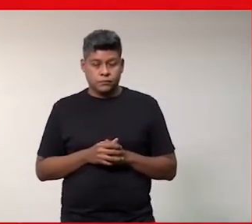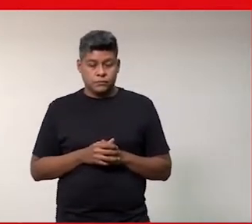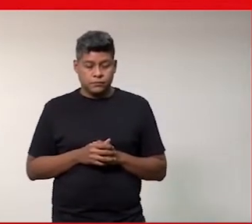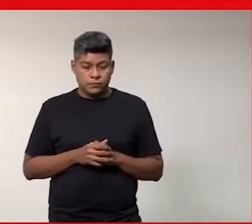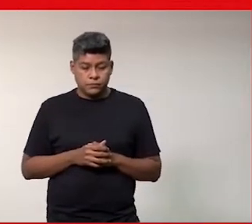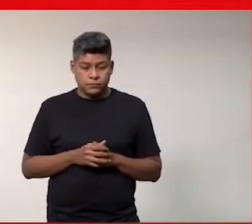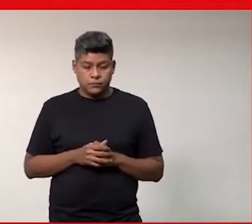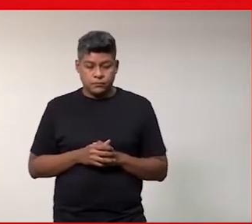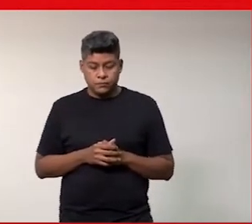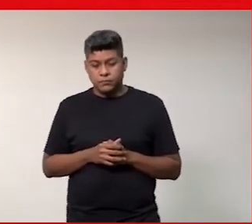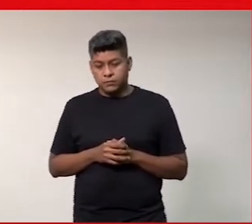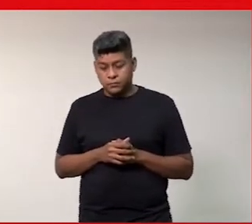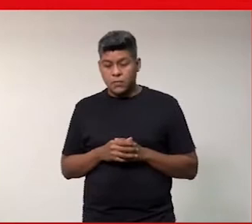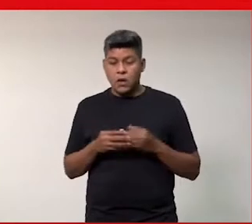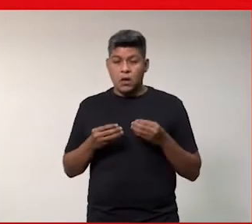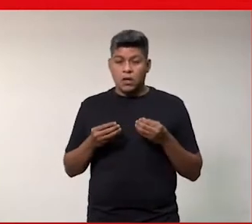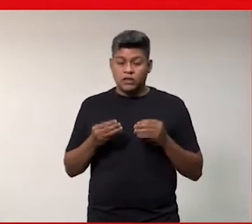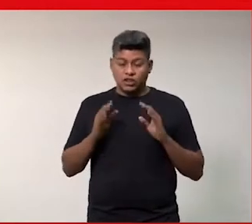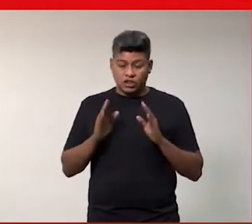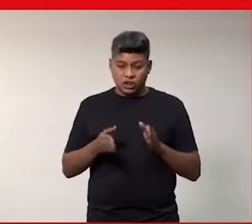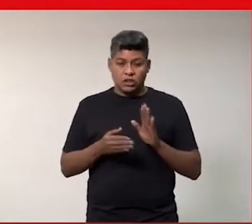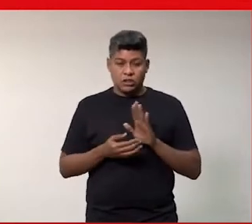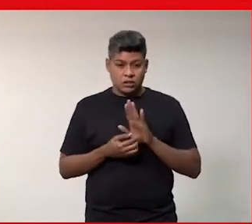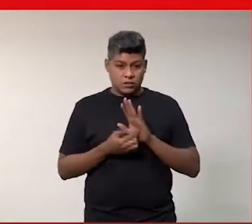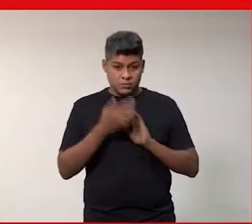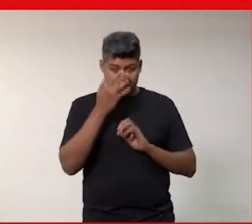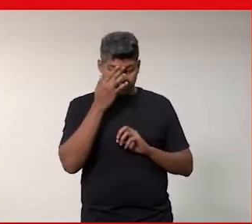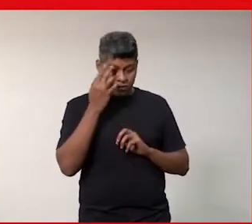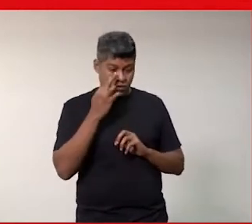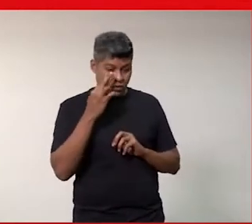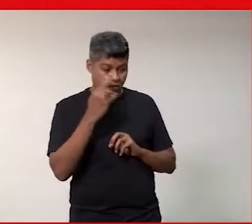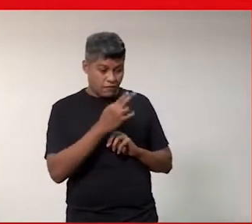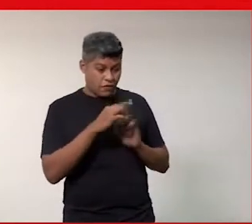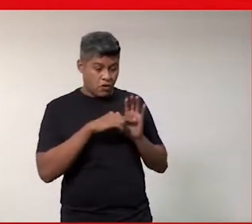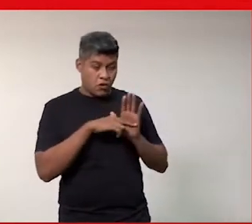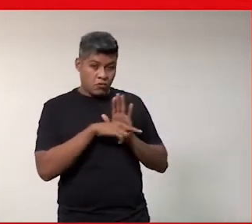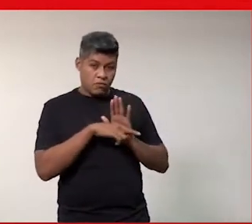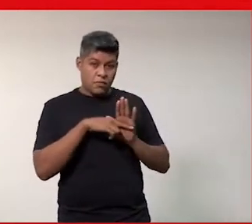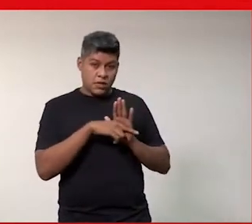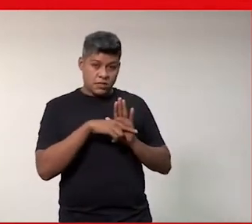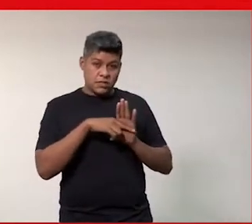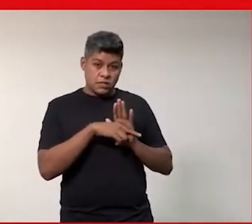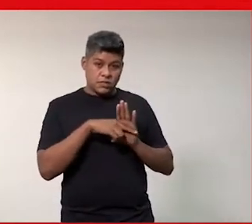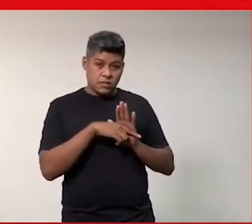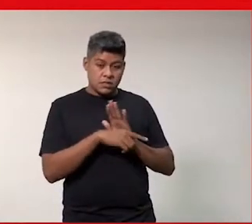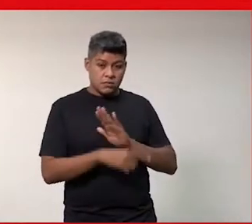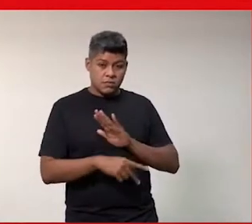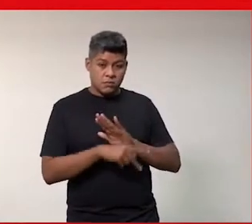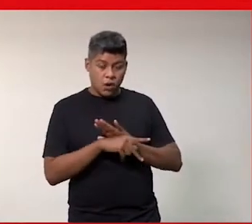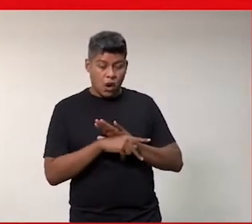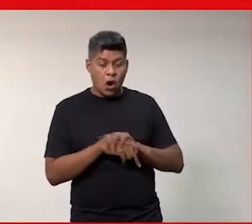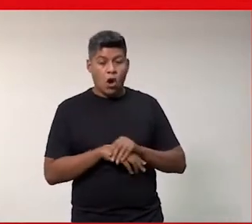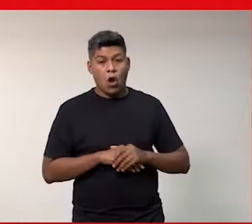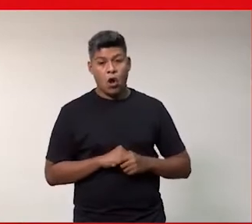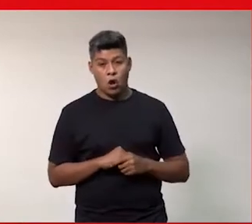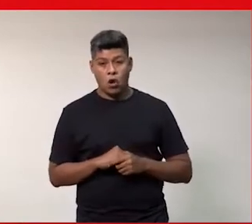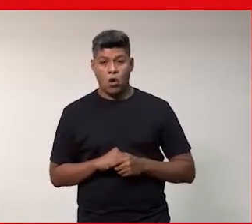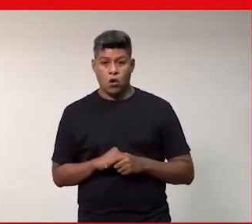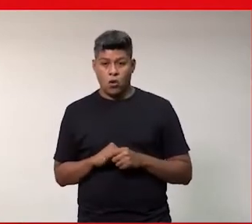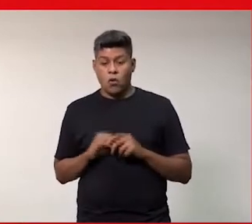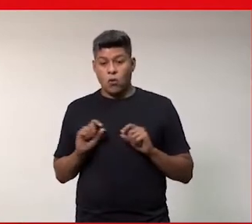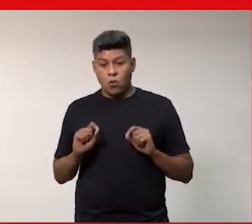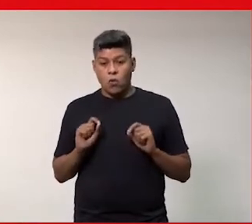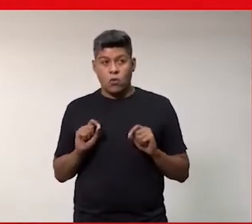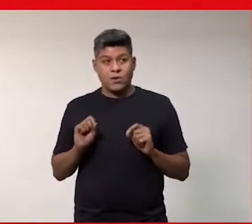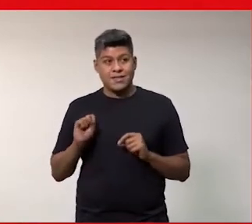Bom, como foi visto aqui nessa pesquisa, ela foi extraída de uma pesquisa feita pelo